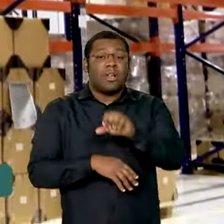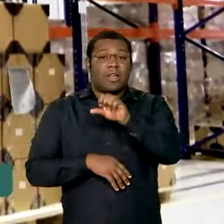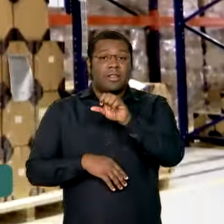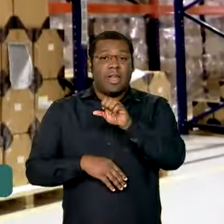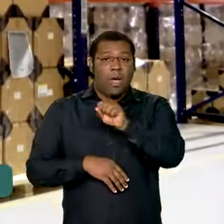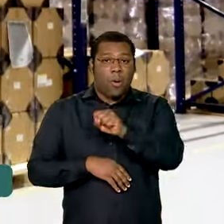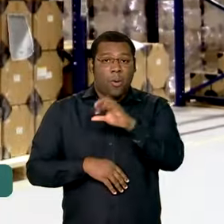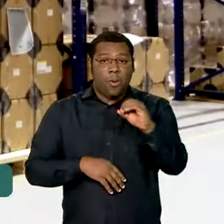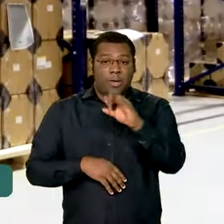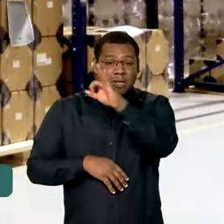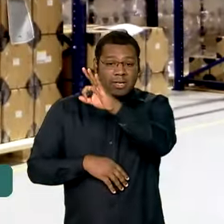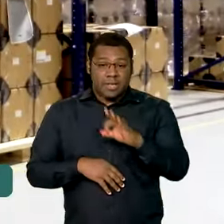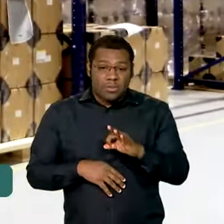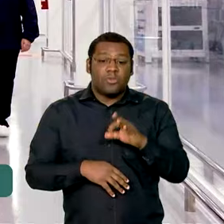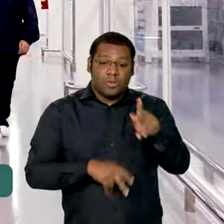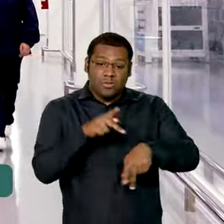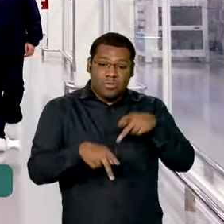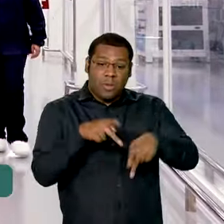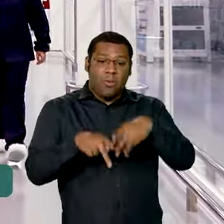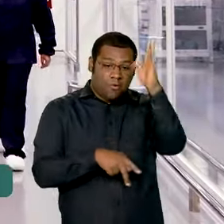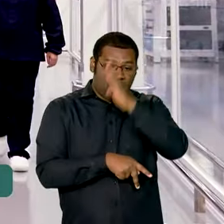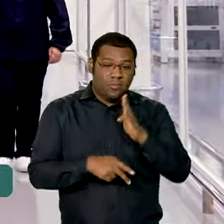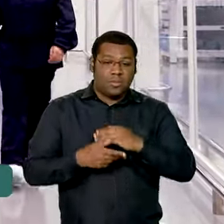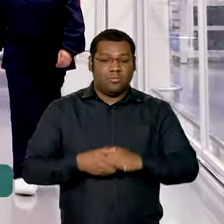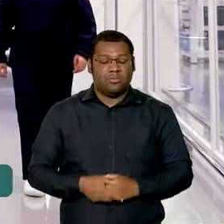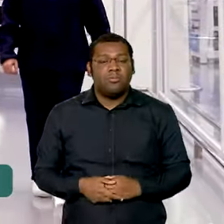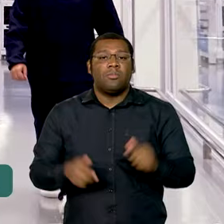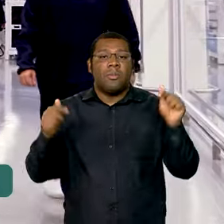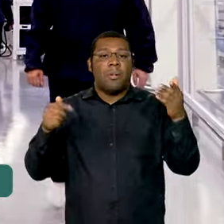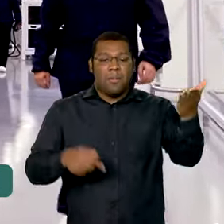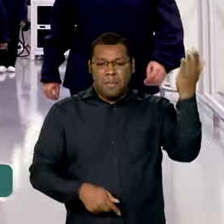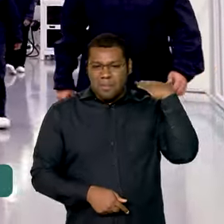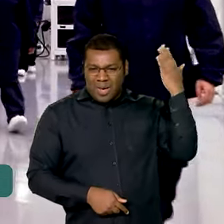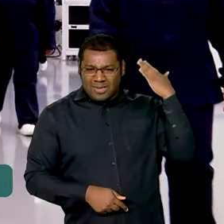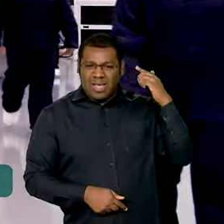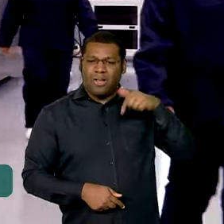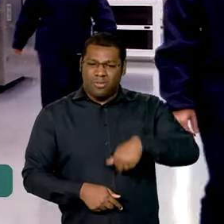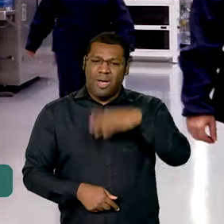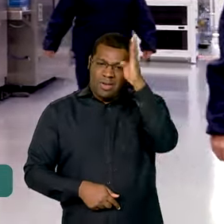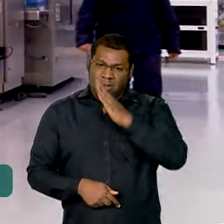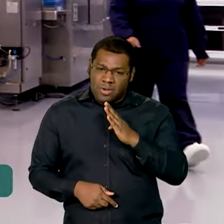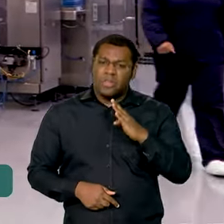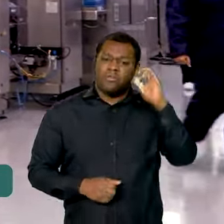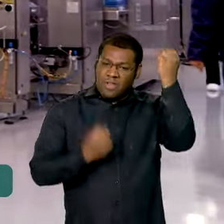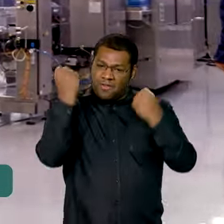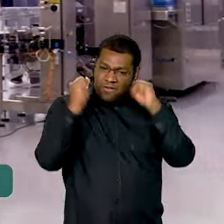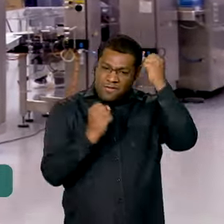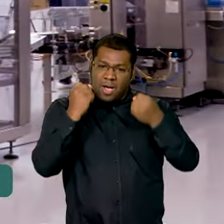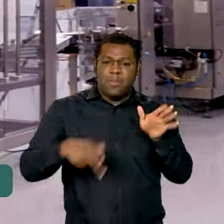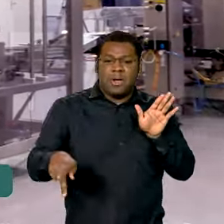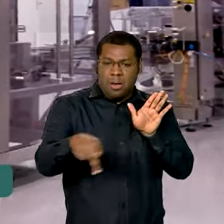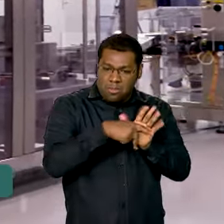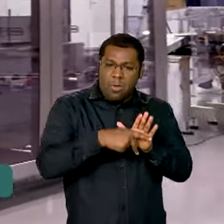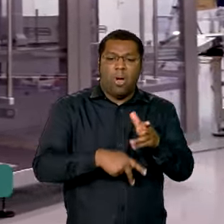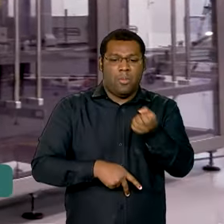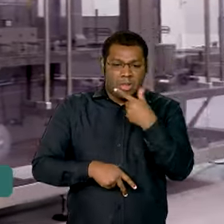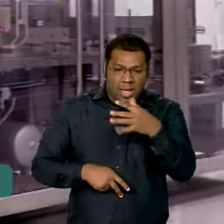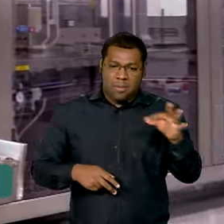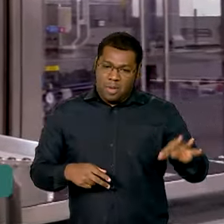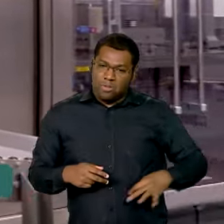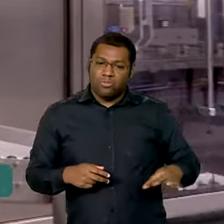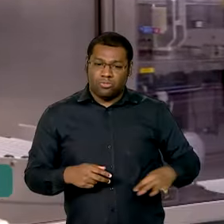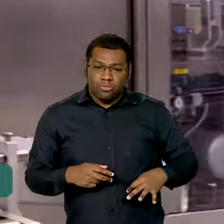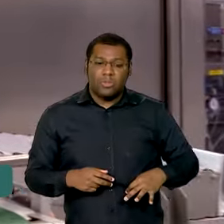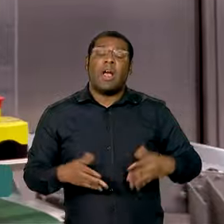da demanda nacional. O Brasil já teve no passado a fabricação de insulinas em território nacional.